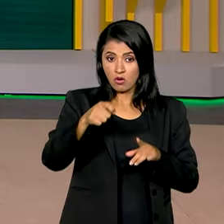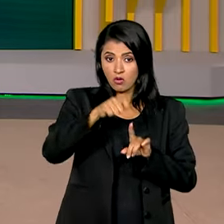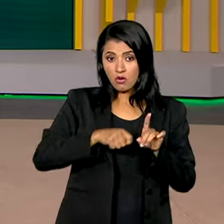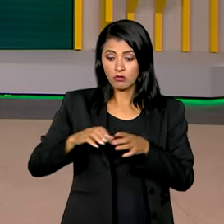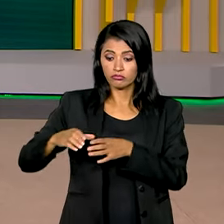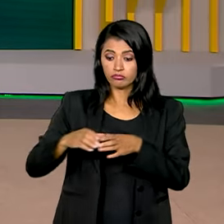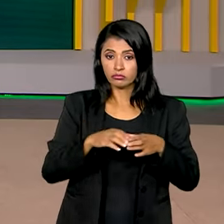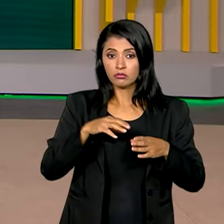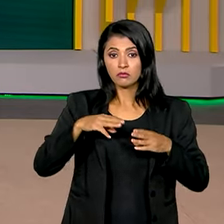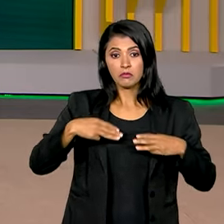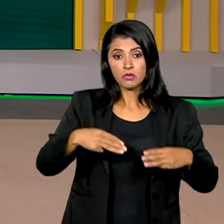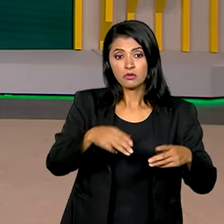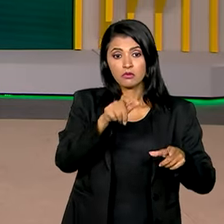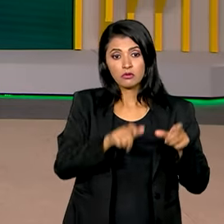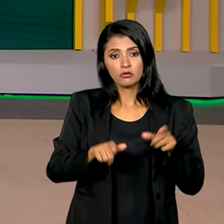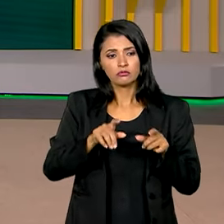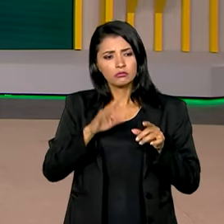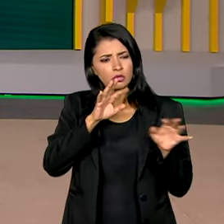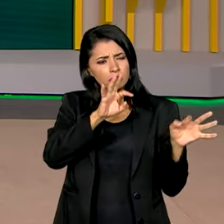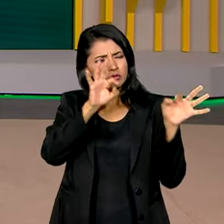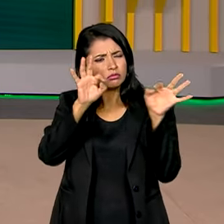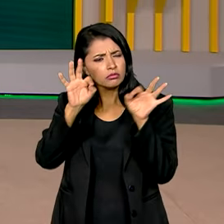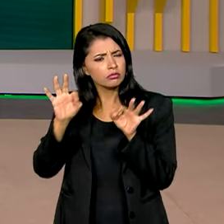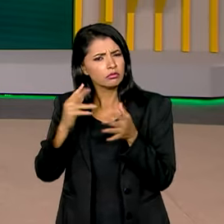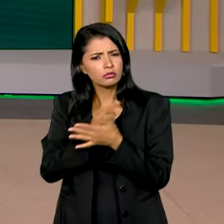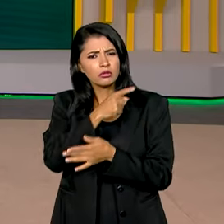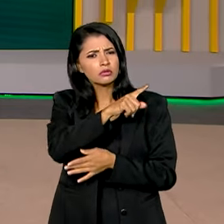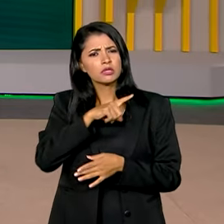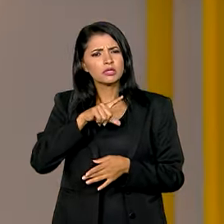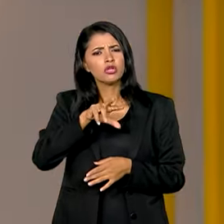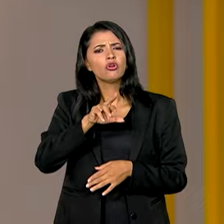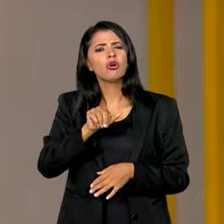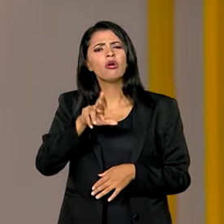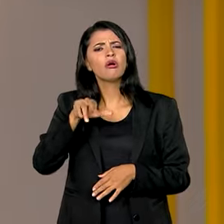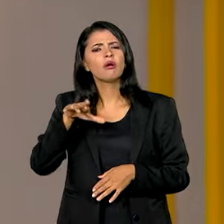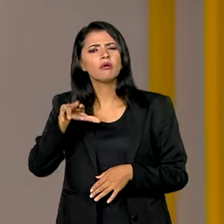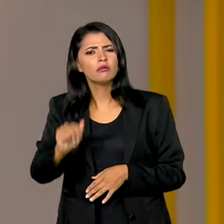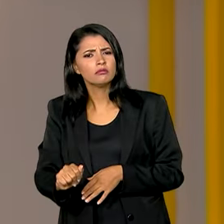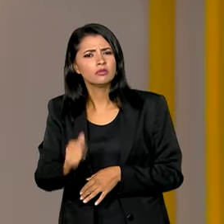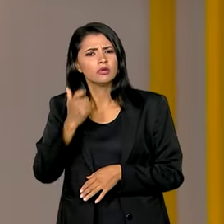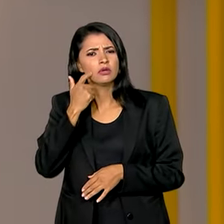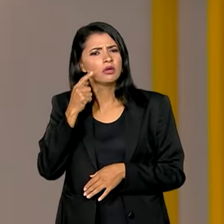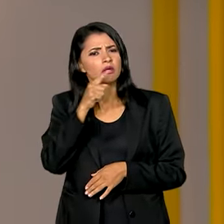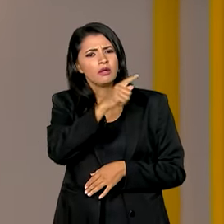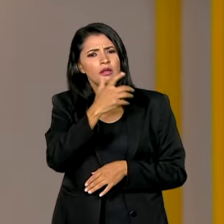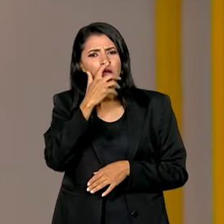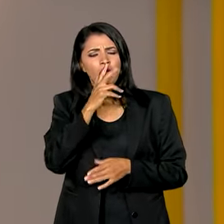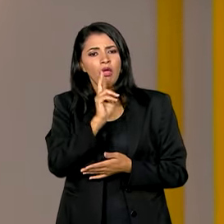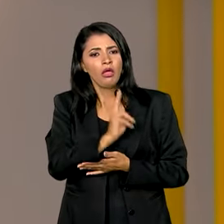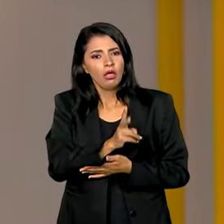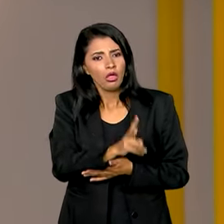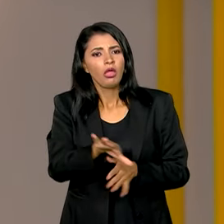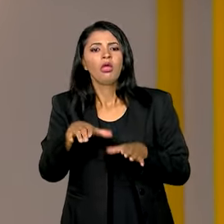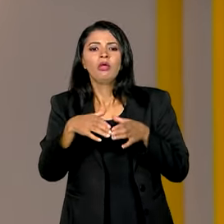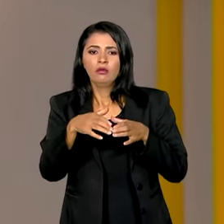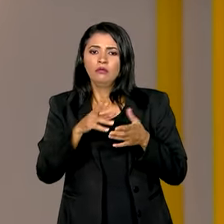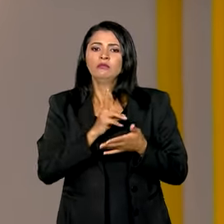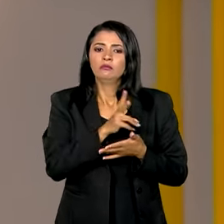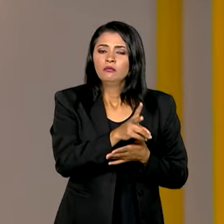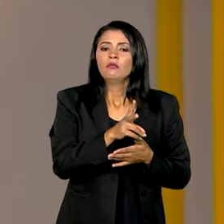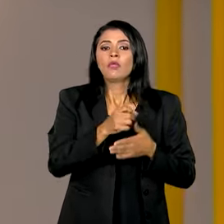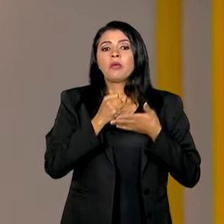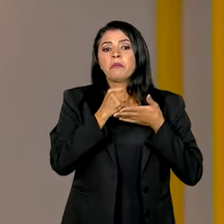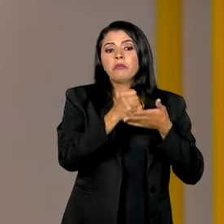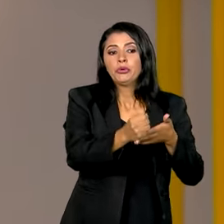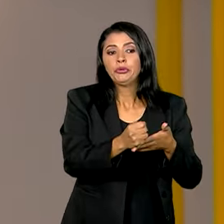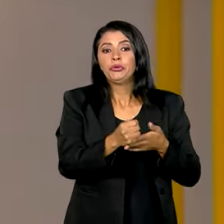ministros para acompanhar de perto a situação em Roraima. O contingente permanente também deverá dar apoio às